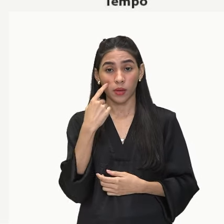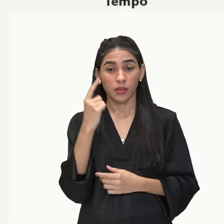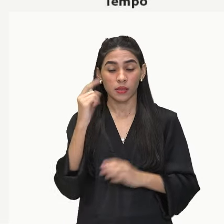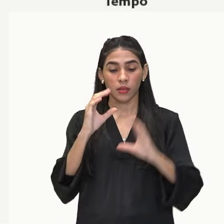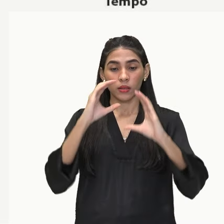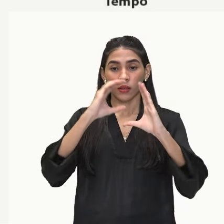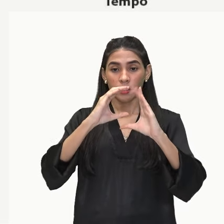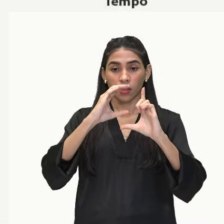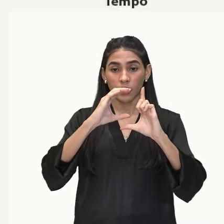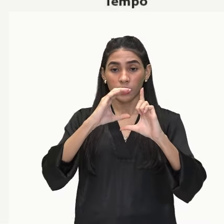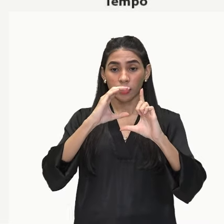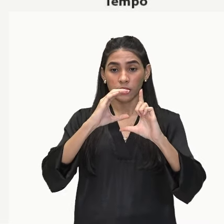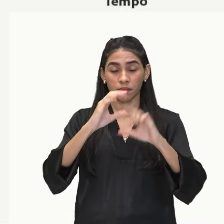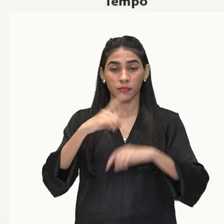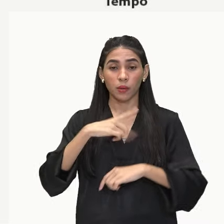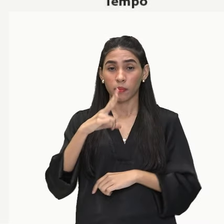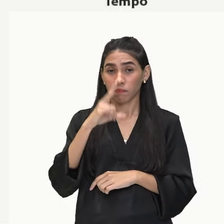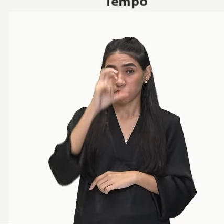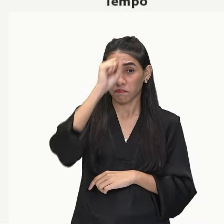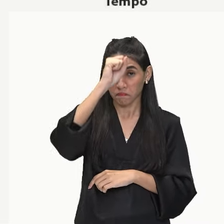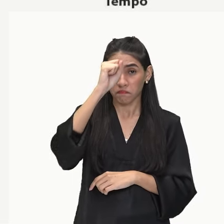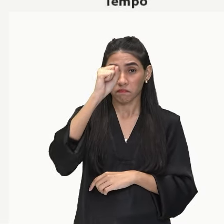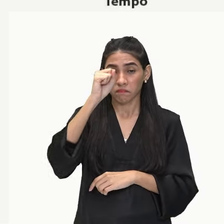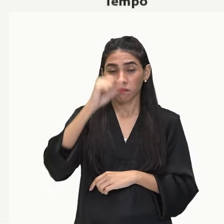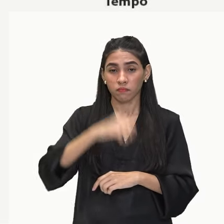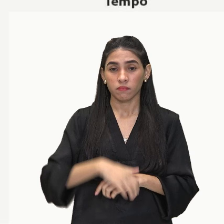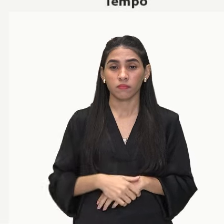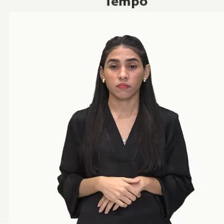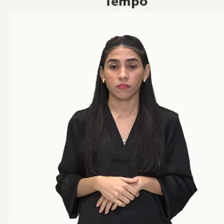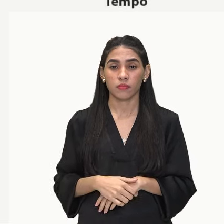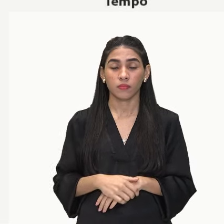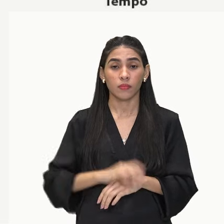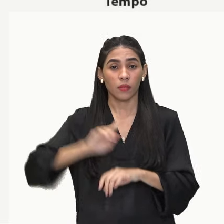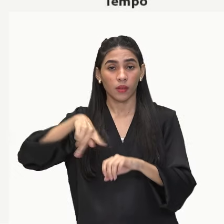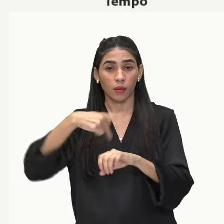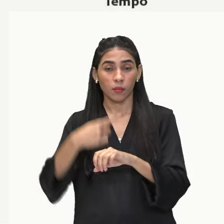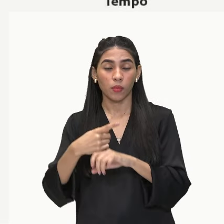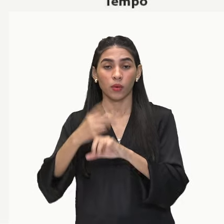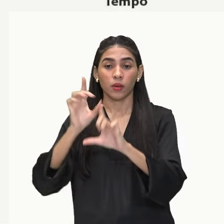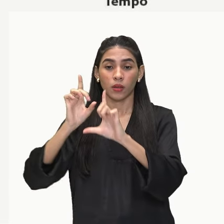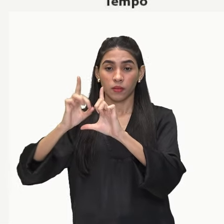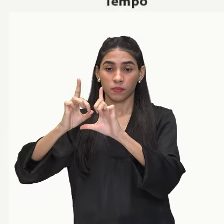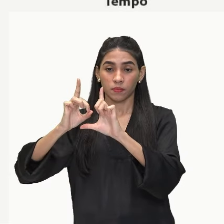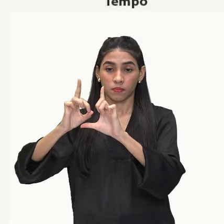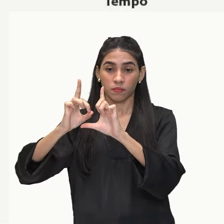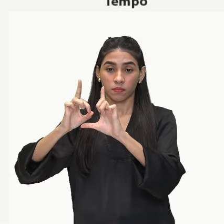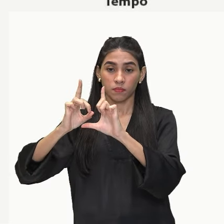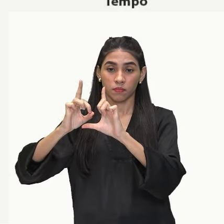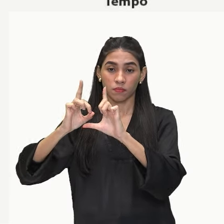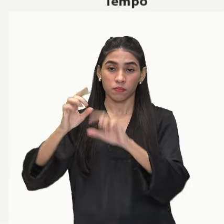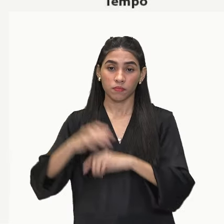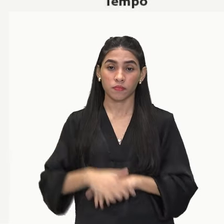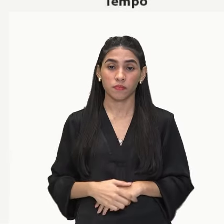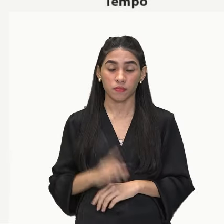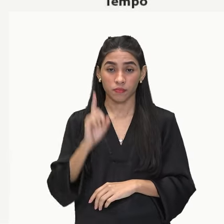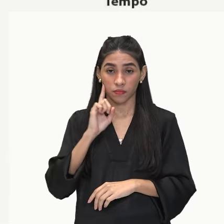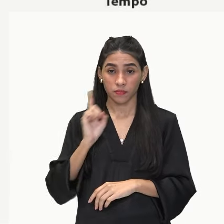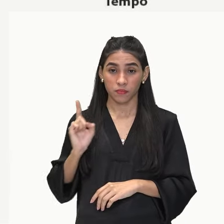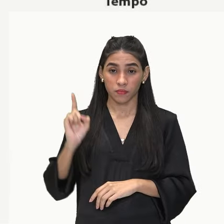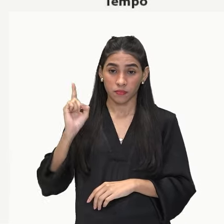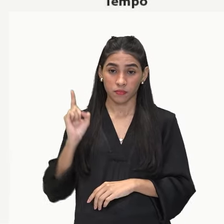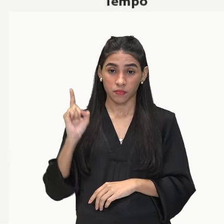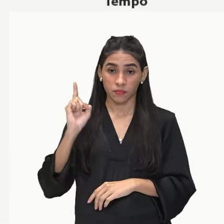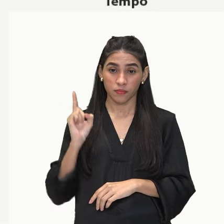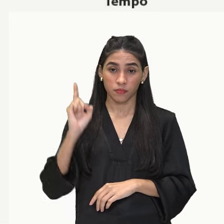certa resistência na fase C. Depois, a gente observa aqui a fase D. Nessa fase, a gente já